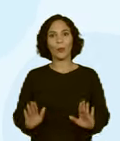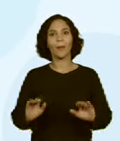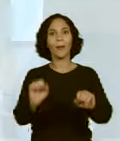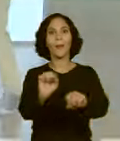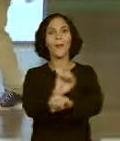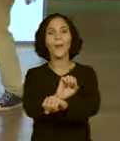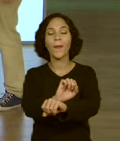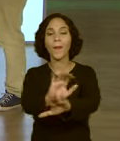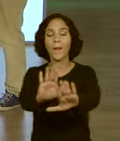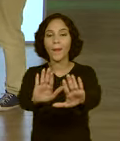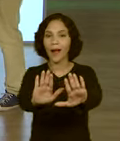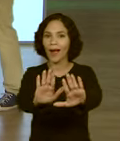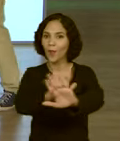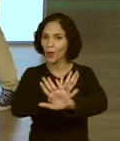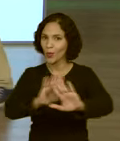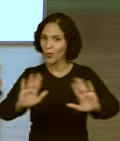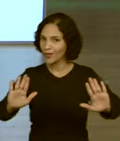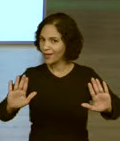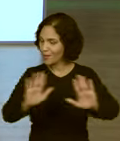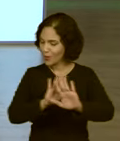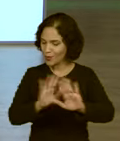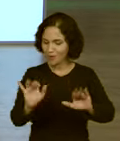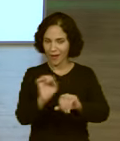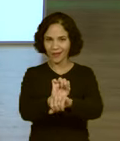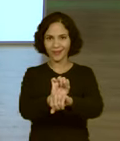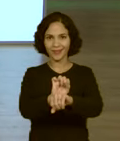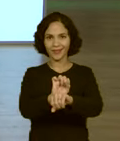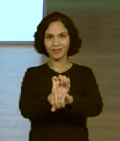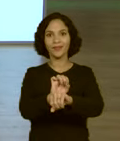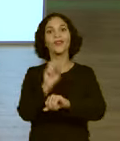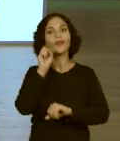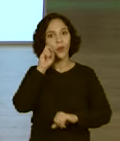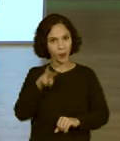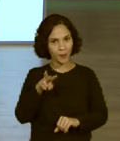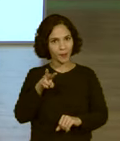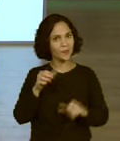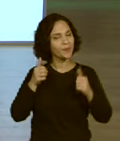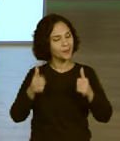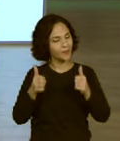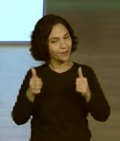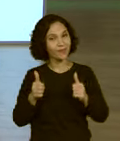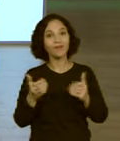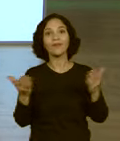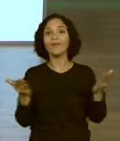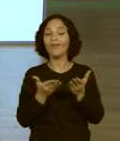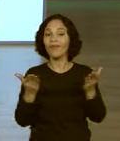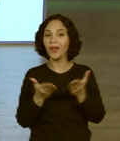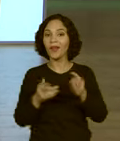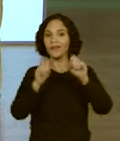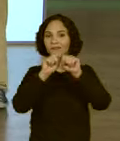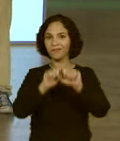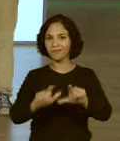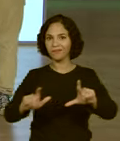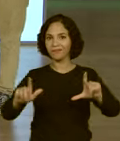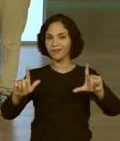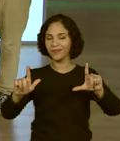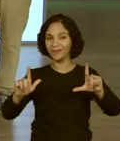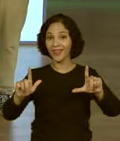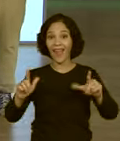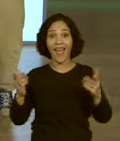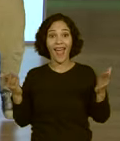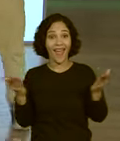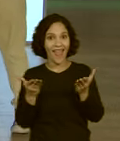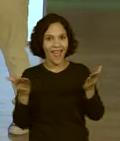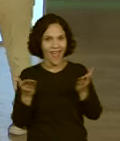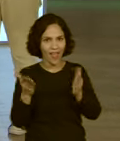Parou, parou, acabou. Parou, parou. Viu? Agora, vamos para a próxima, próxima slide. Então